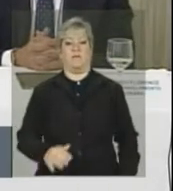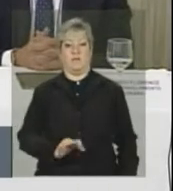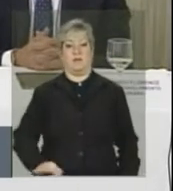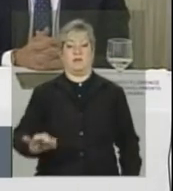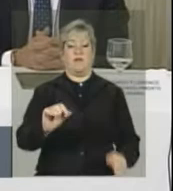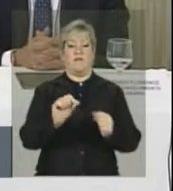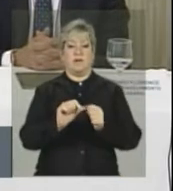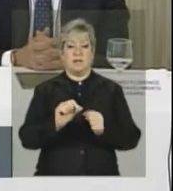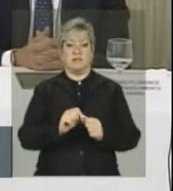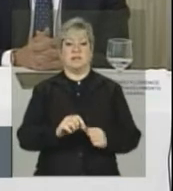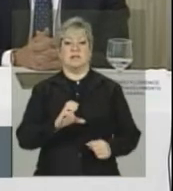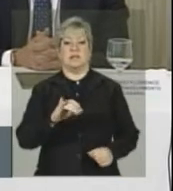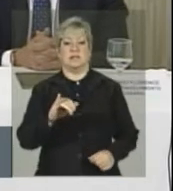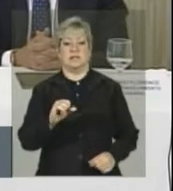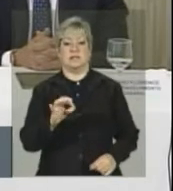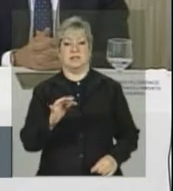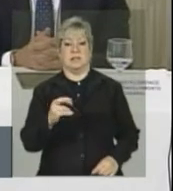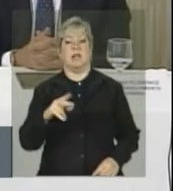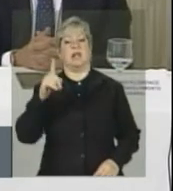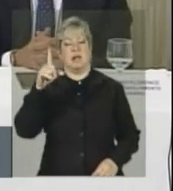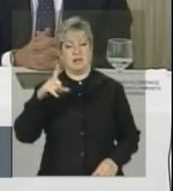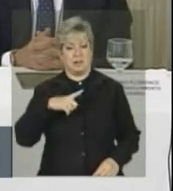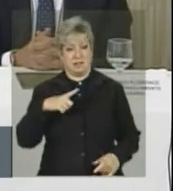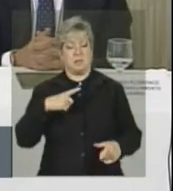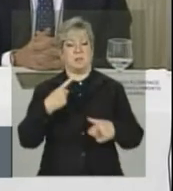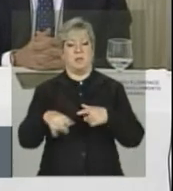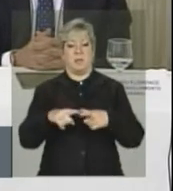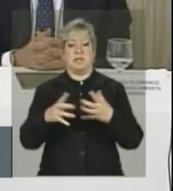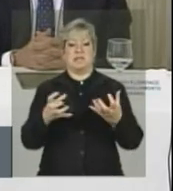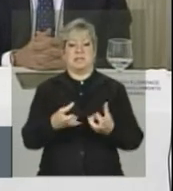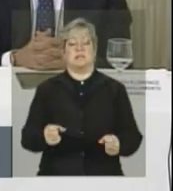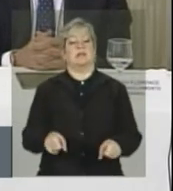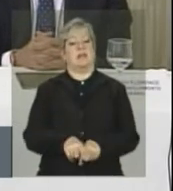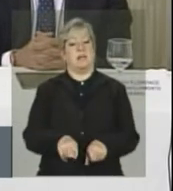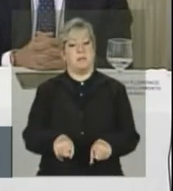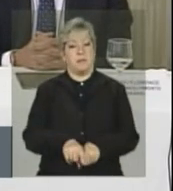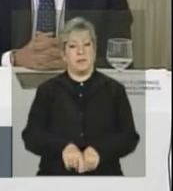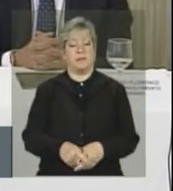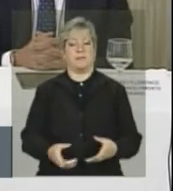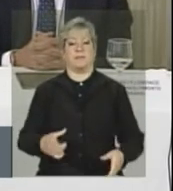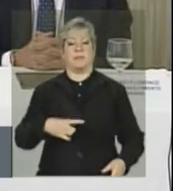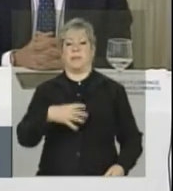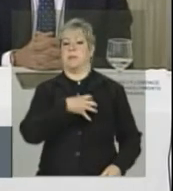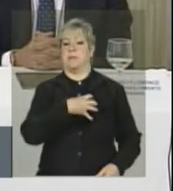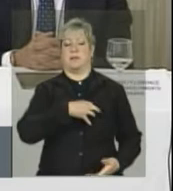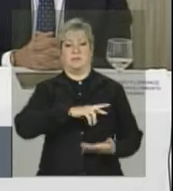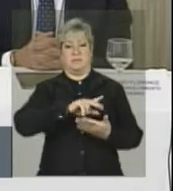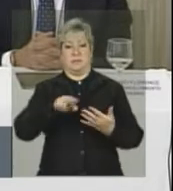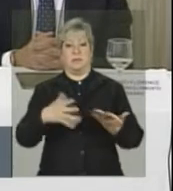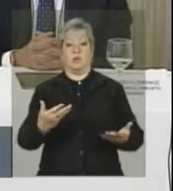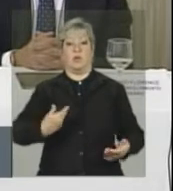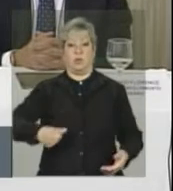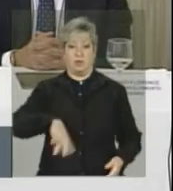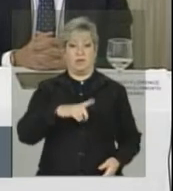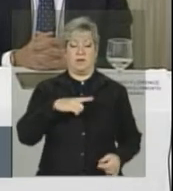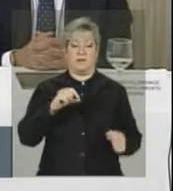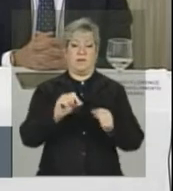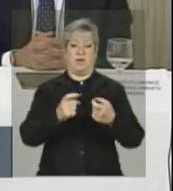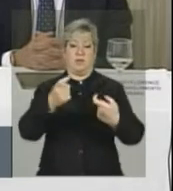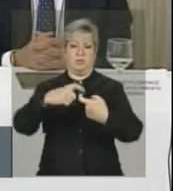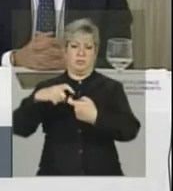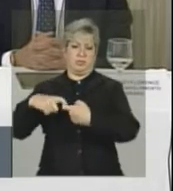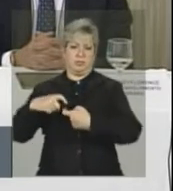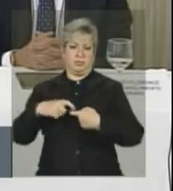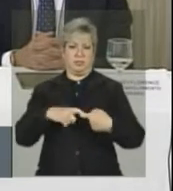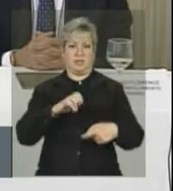apesar de não ser semiárido, também enfrenta problemas de falta de água com a Bahia e assim por diante. Então, nós estamos conveniando com os estados